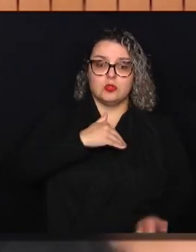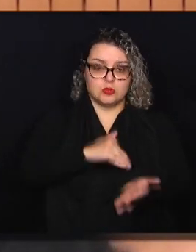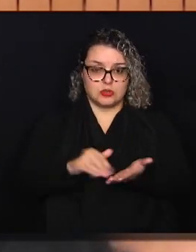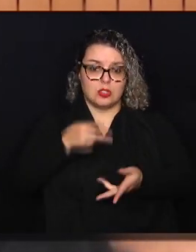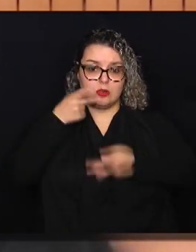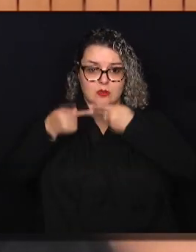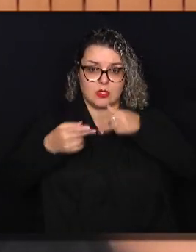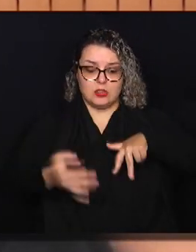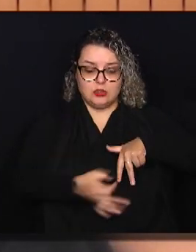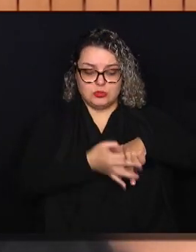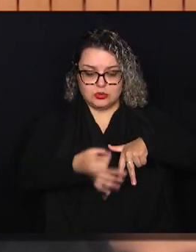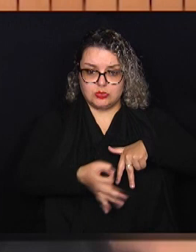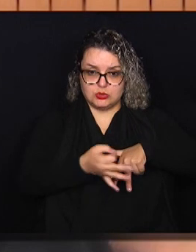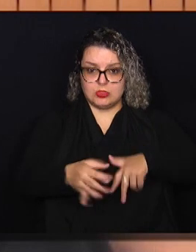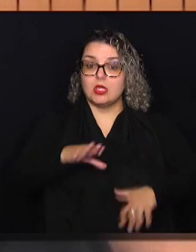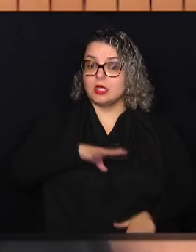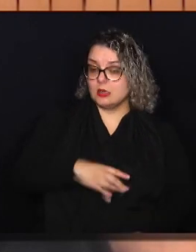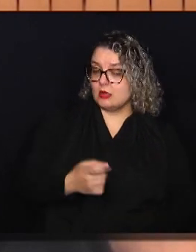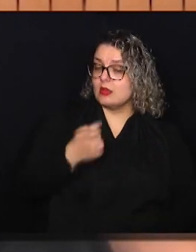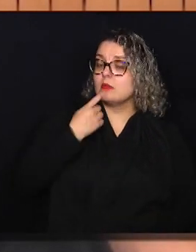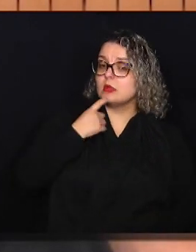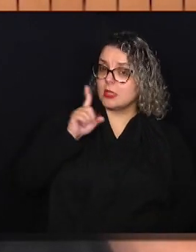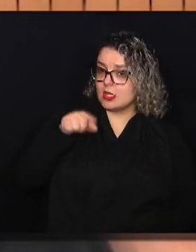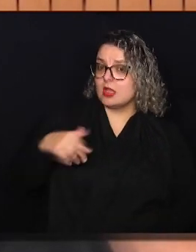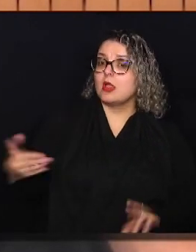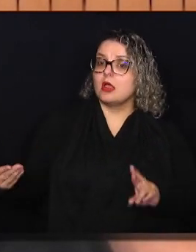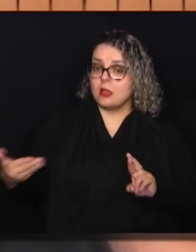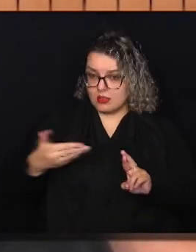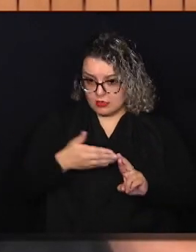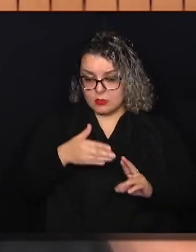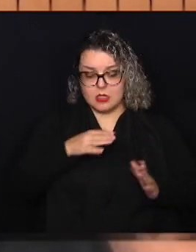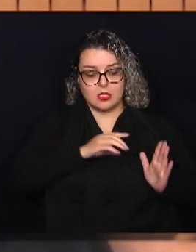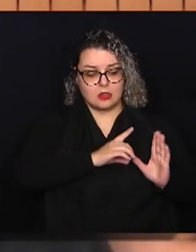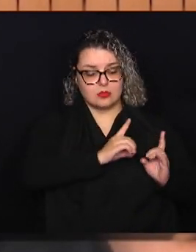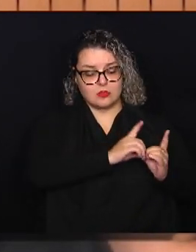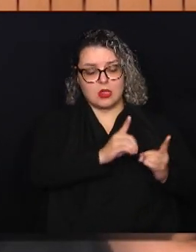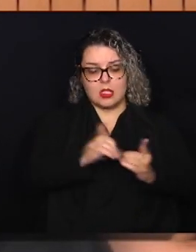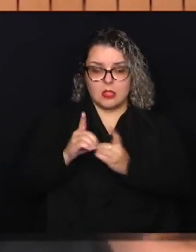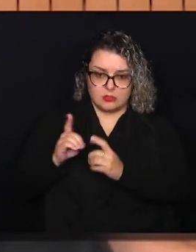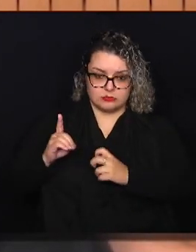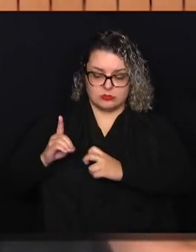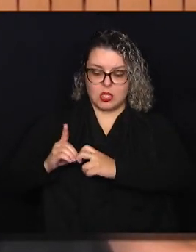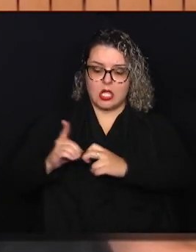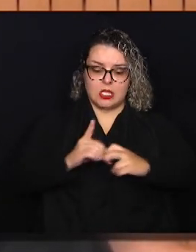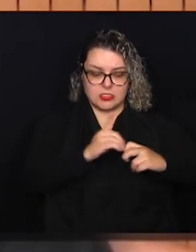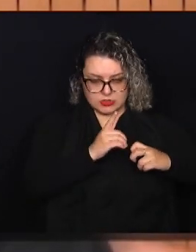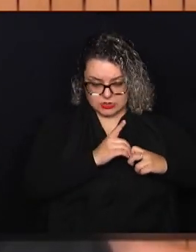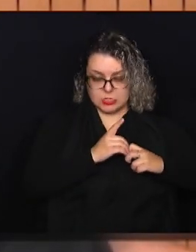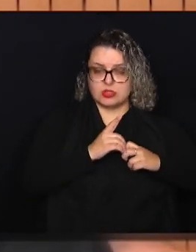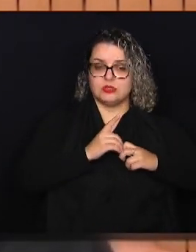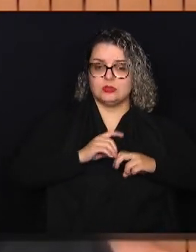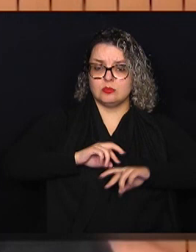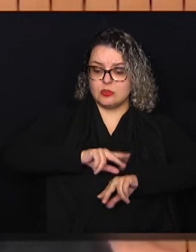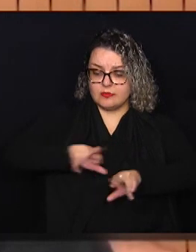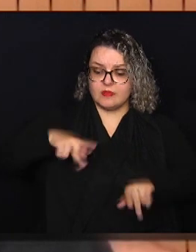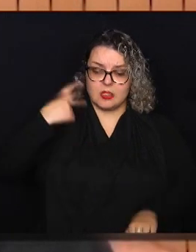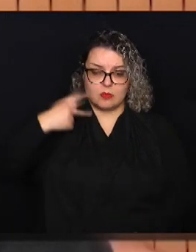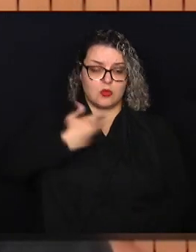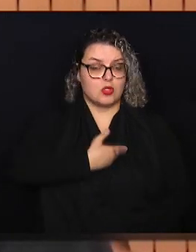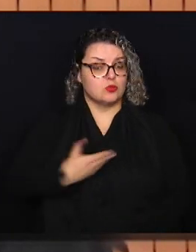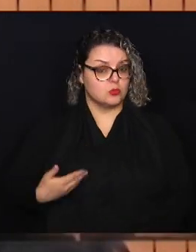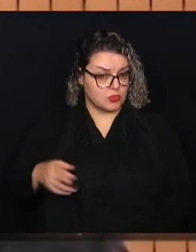em seu discurso que Campinas é referência no atendimento à causa animal devido às políticas públicas